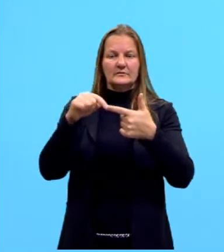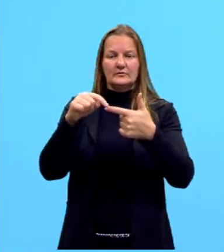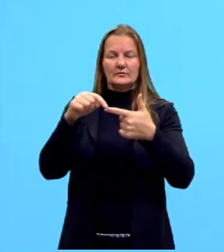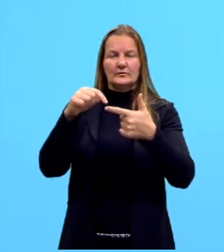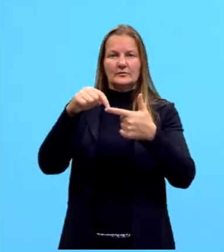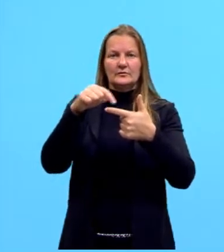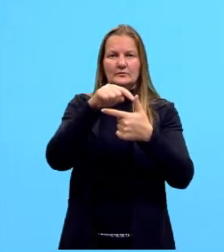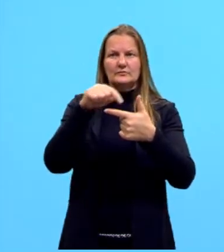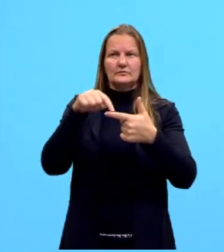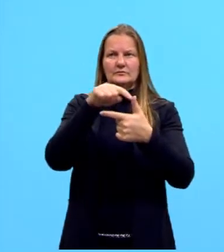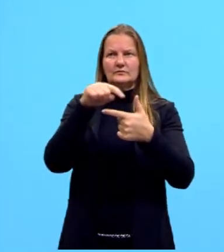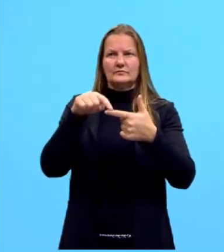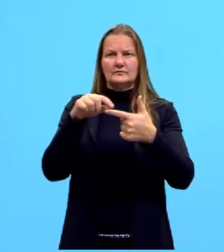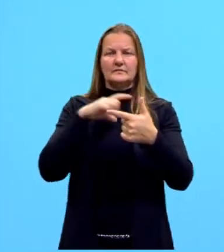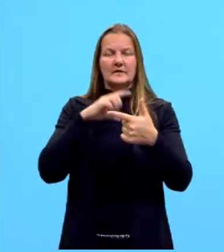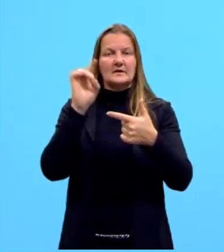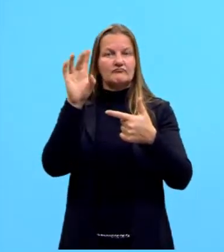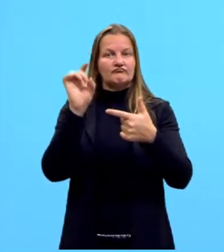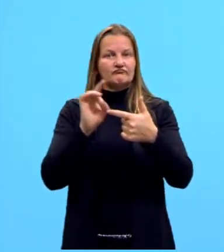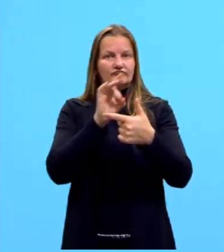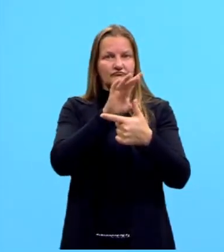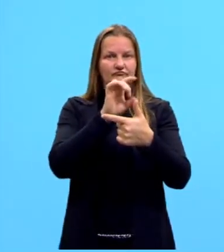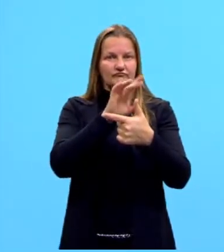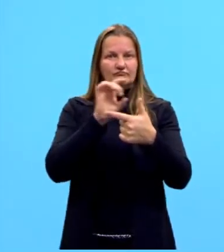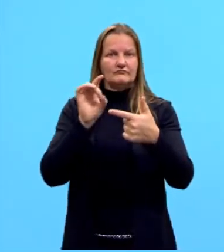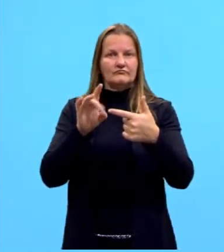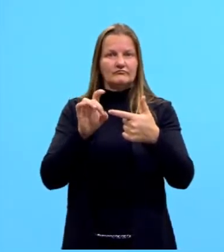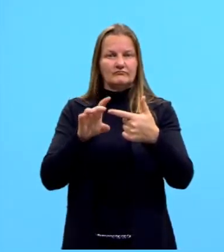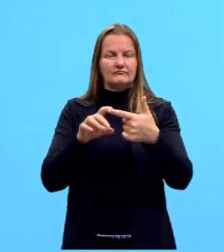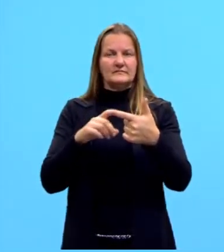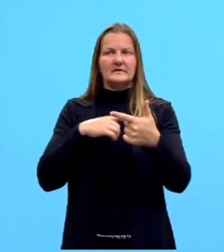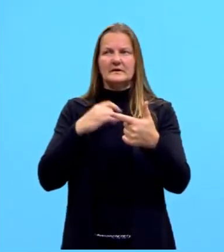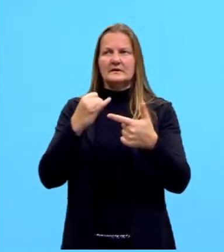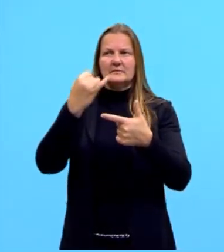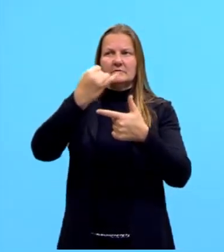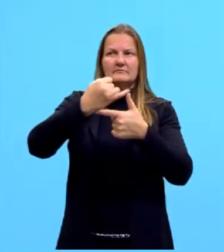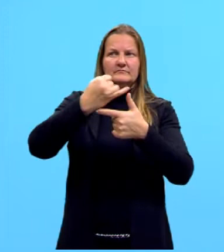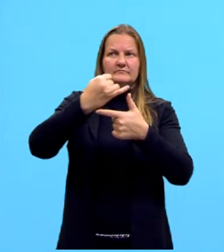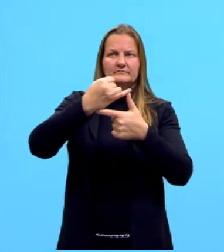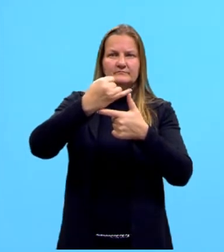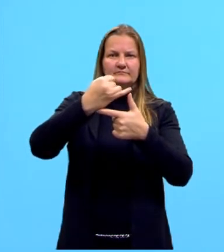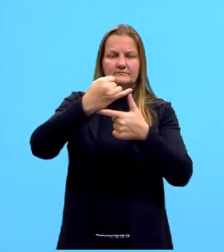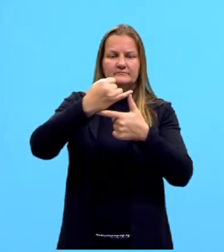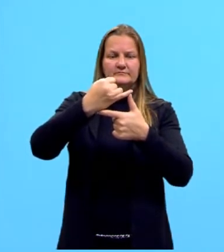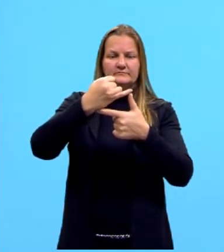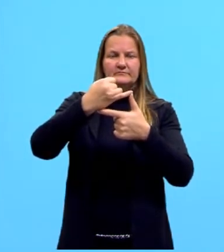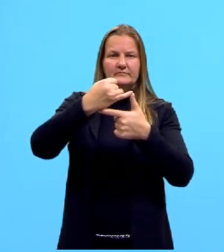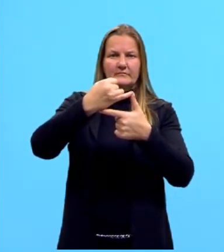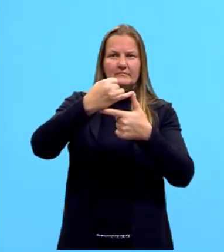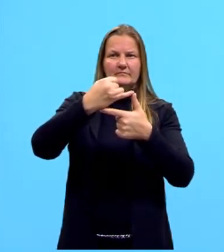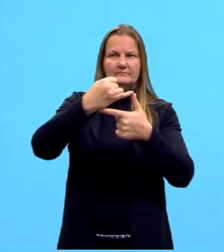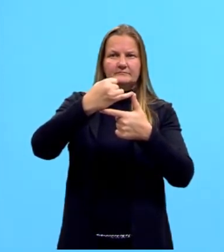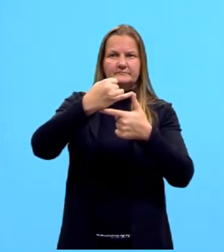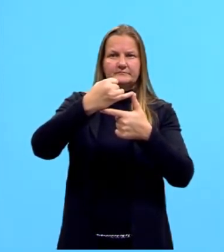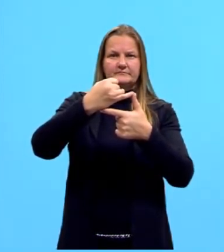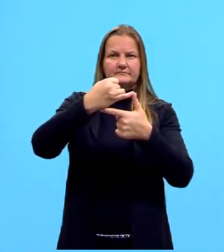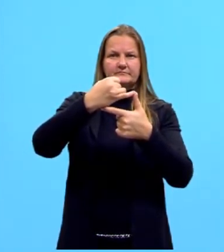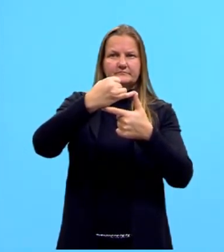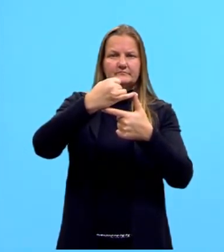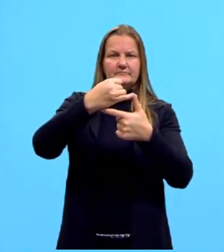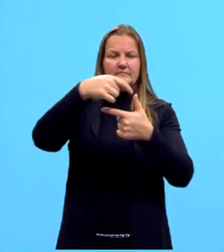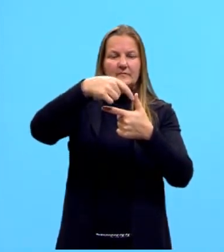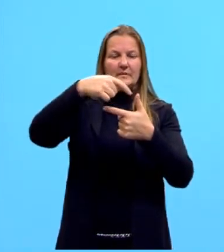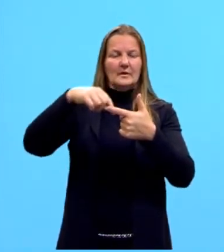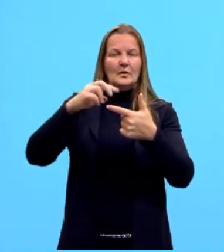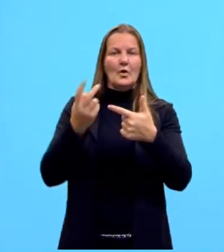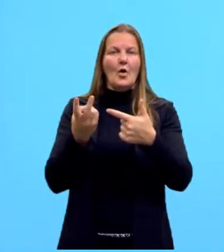então, nomes específicos para cada um deles. Sempre o cateto que está oposto ao vértice do